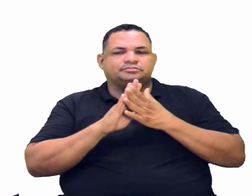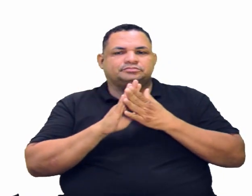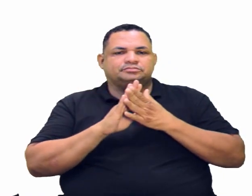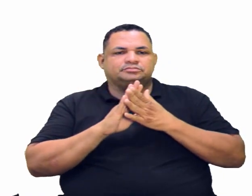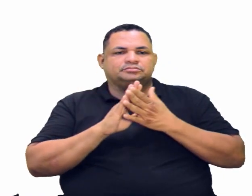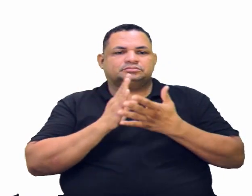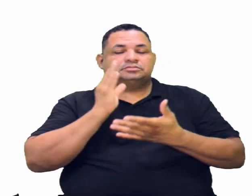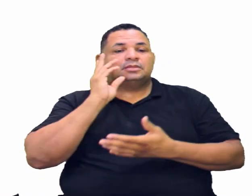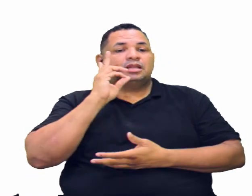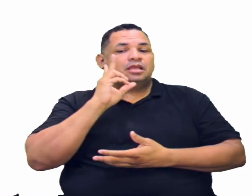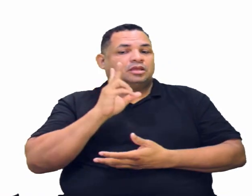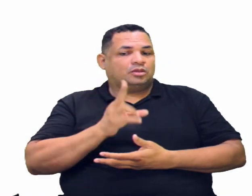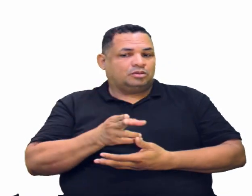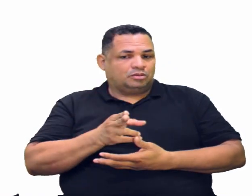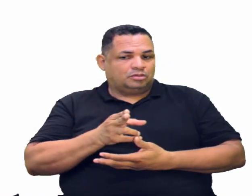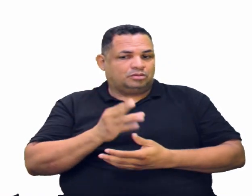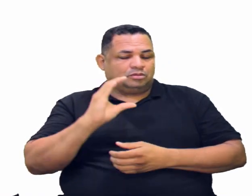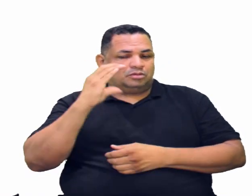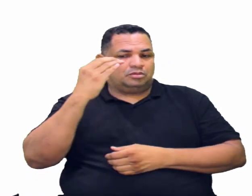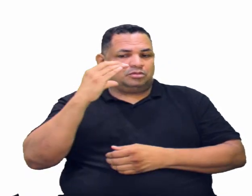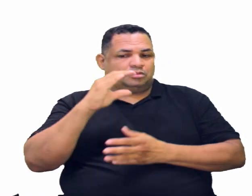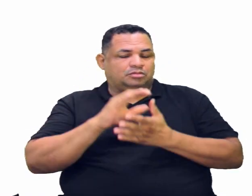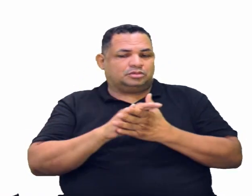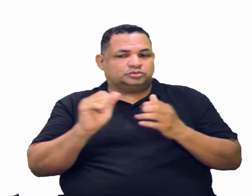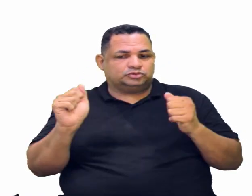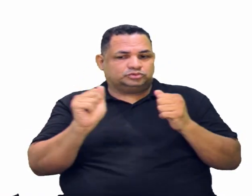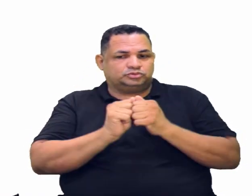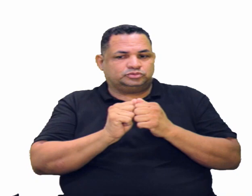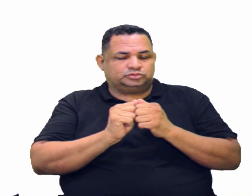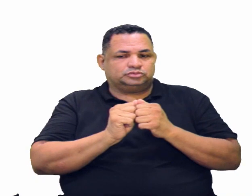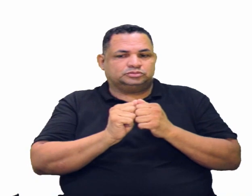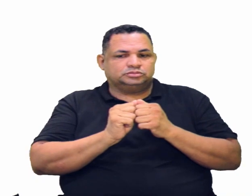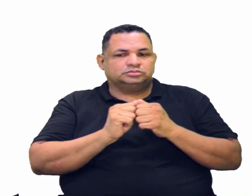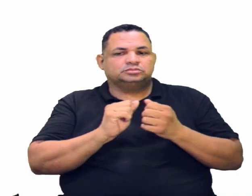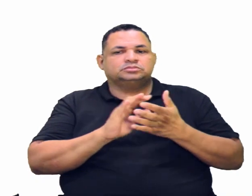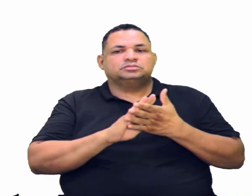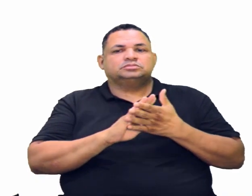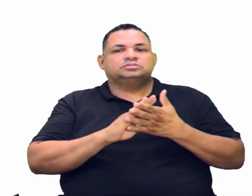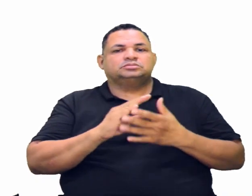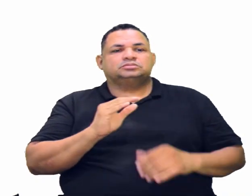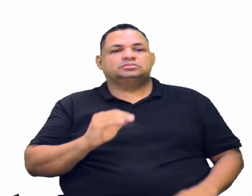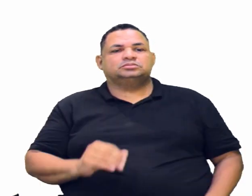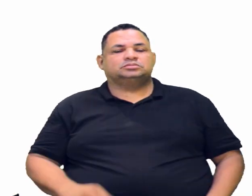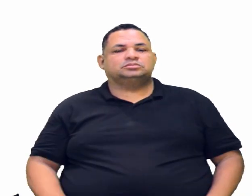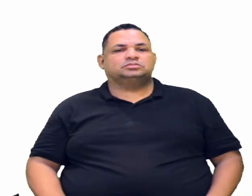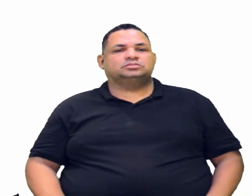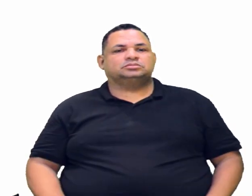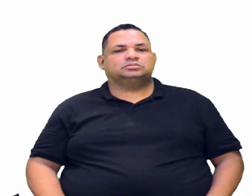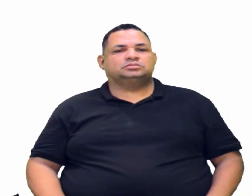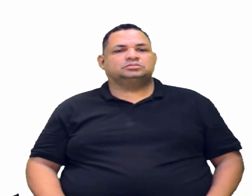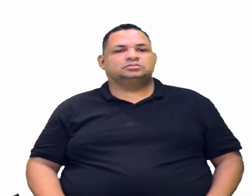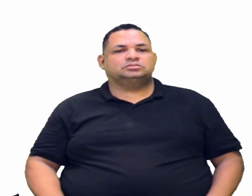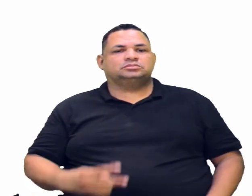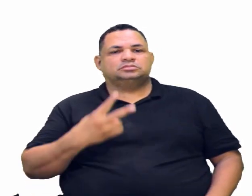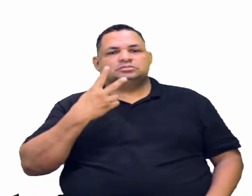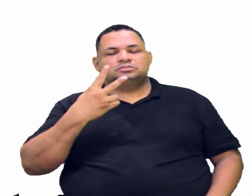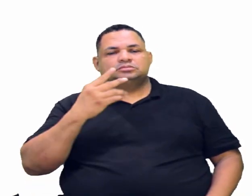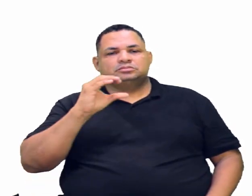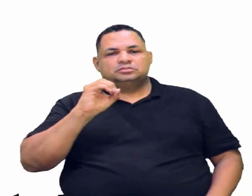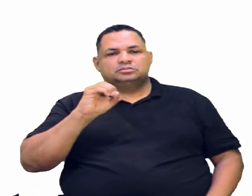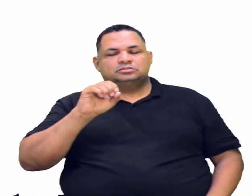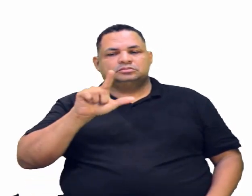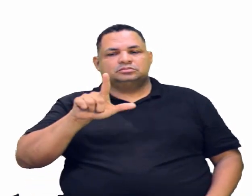no mesmo carbono onde a hidroxila está ligada. Então, se nesse daqui é 2